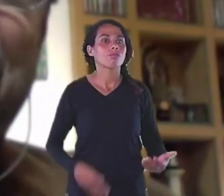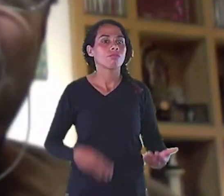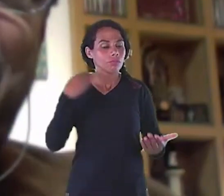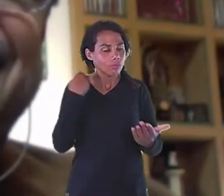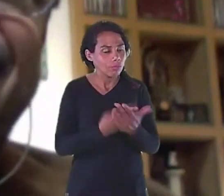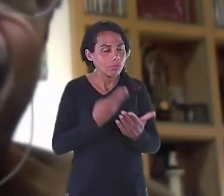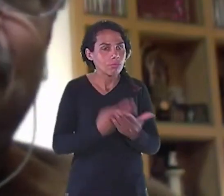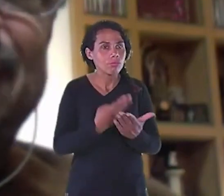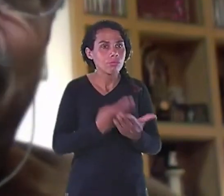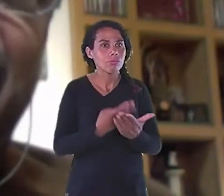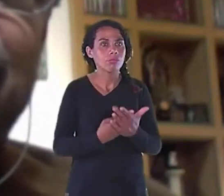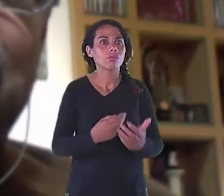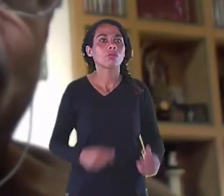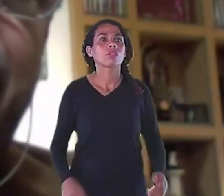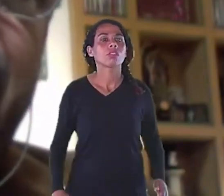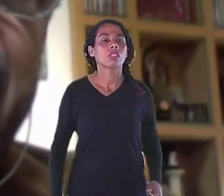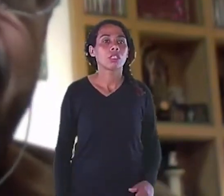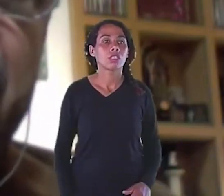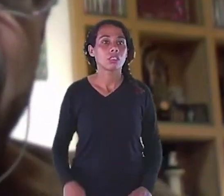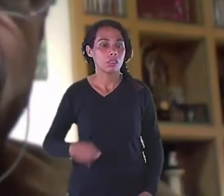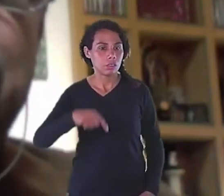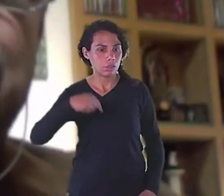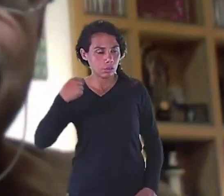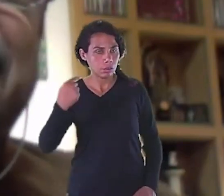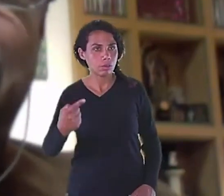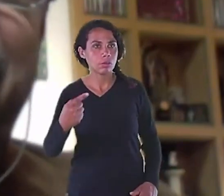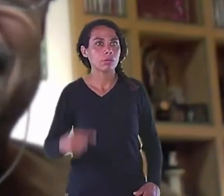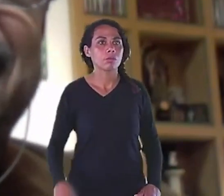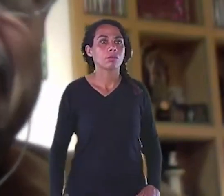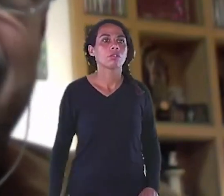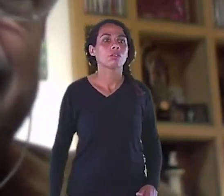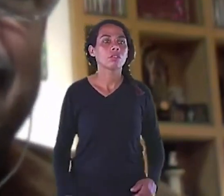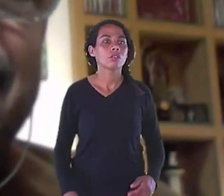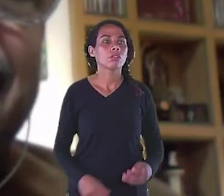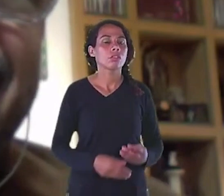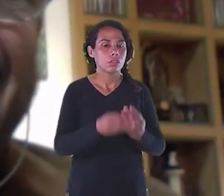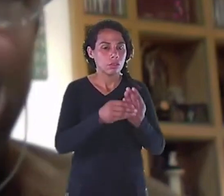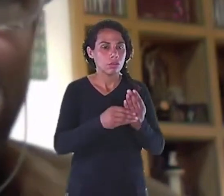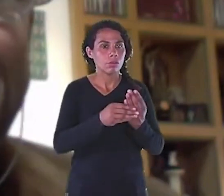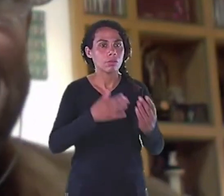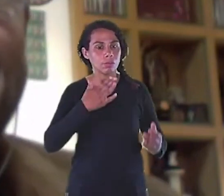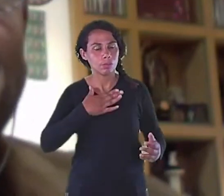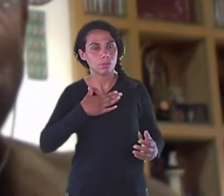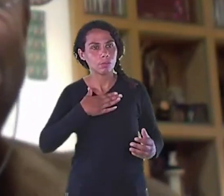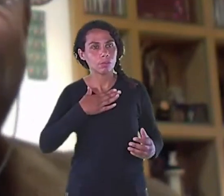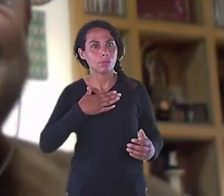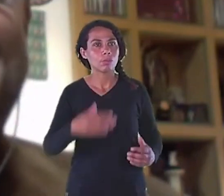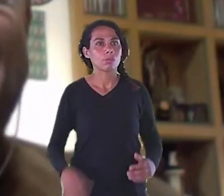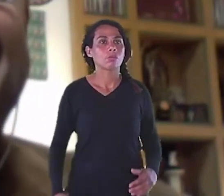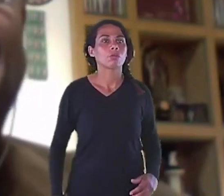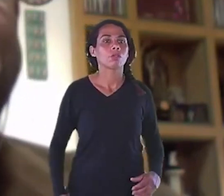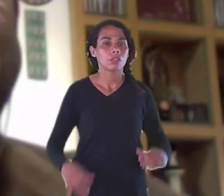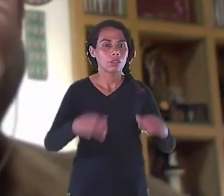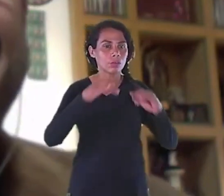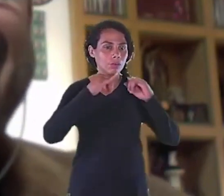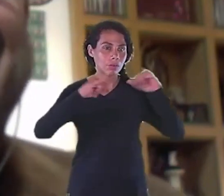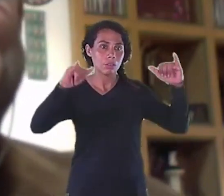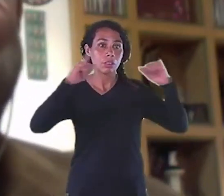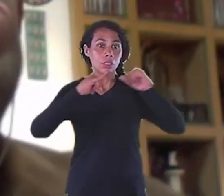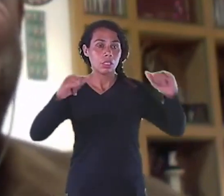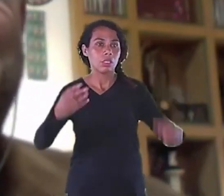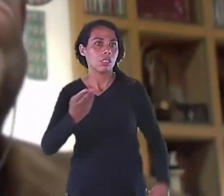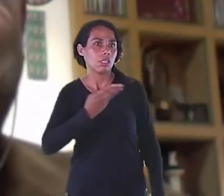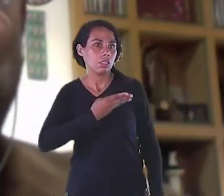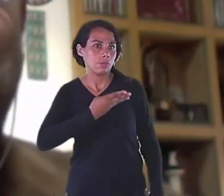E quando eu apresentava Meus trabalhos Meus colegas falavam Dijon Você não pensa Entrar para a política Porque quando você fala Das